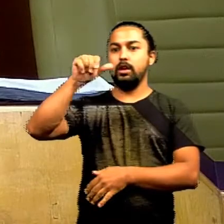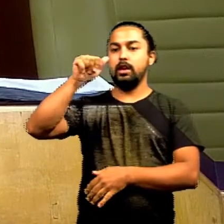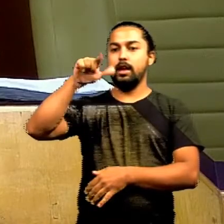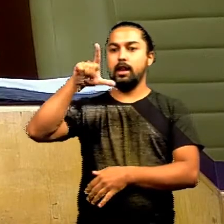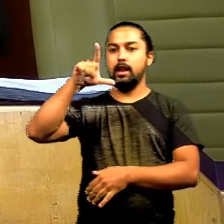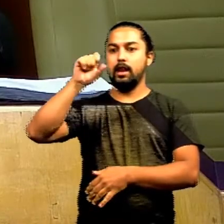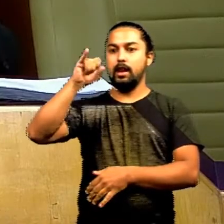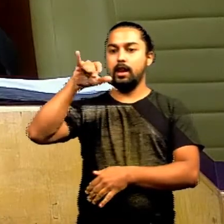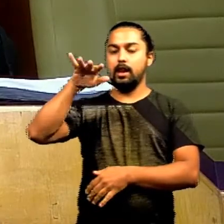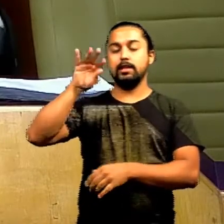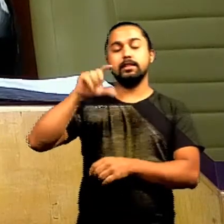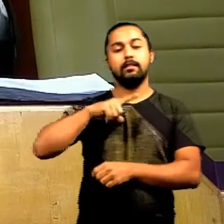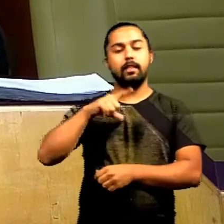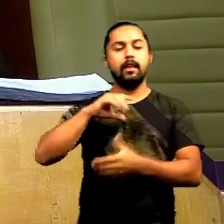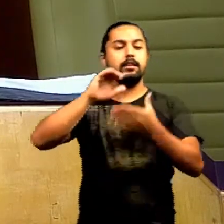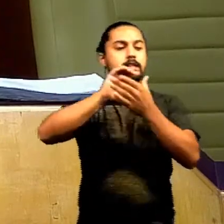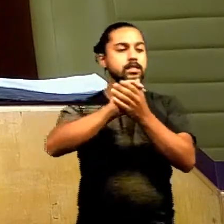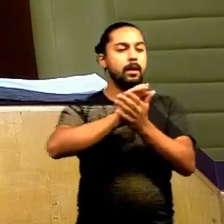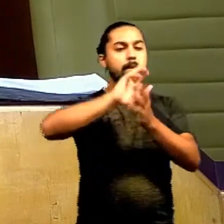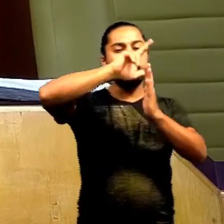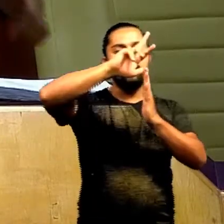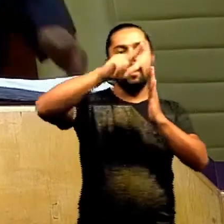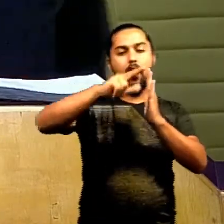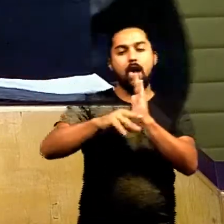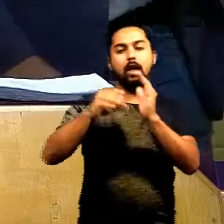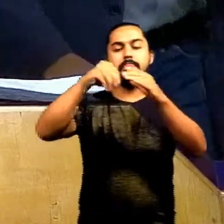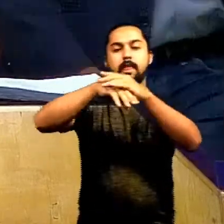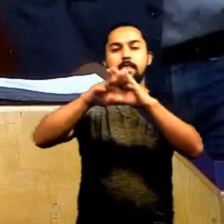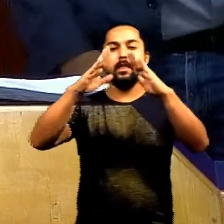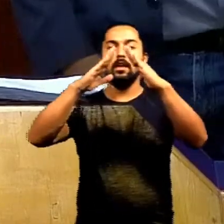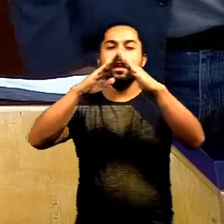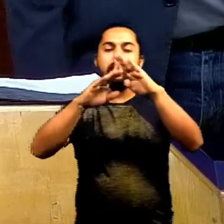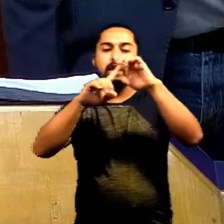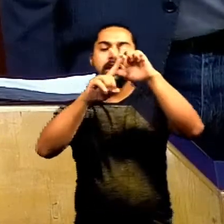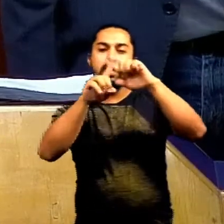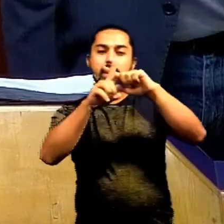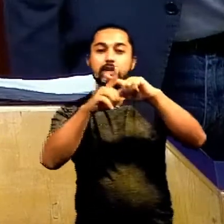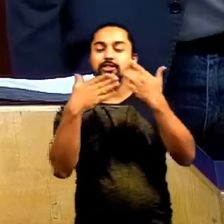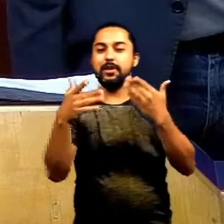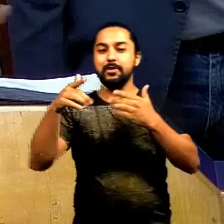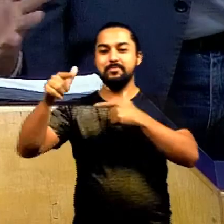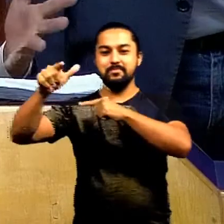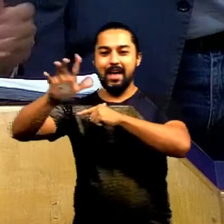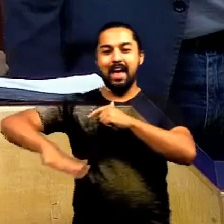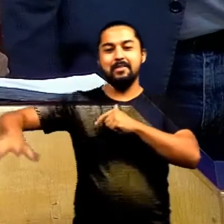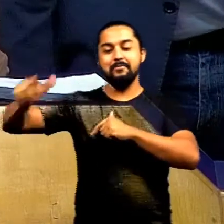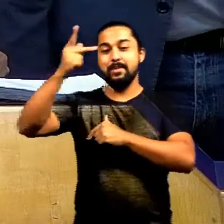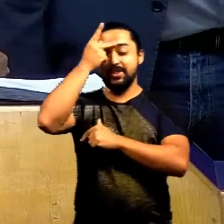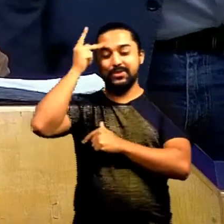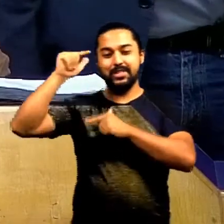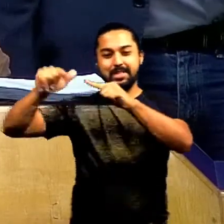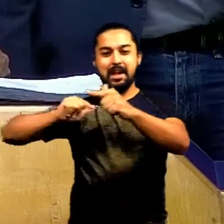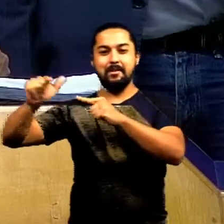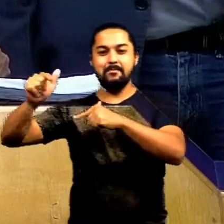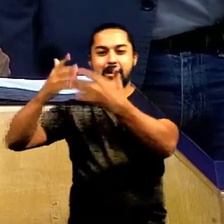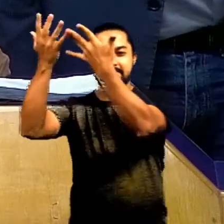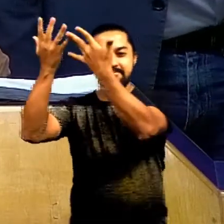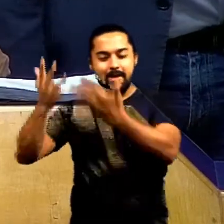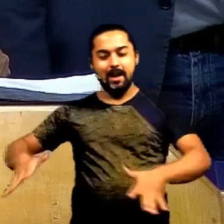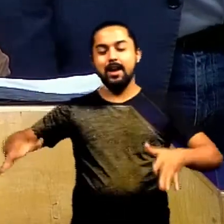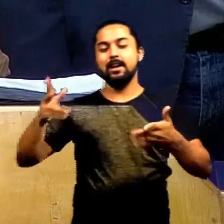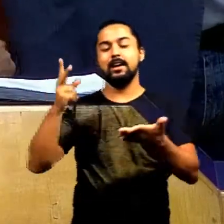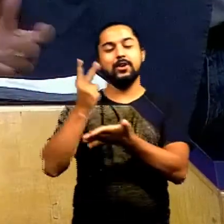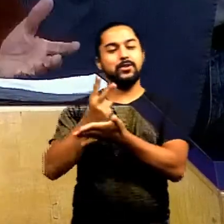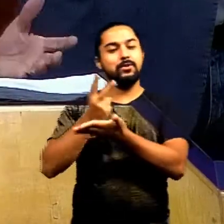eclesiásticas da igreja, casamento e tudo mais, vereador Andrei. E os nossos cerimonialistas sempre são pessoas que nos assessoram